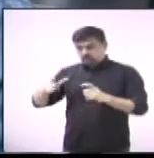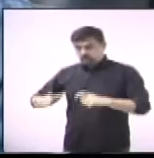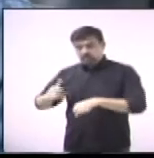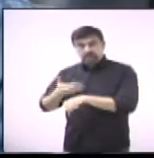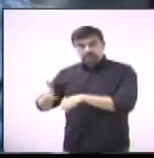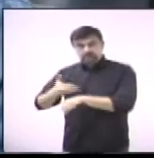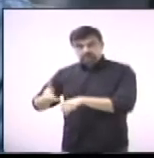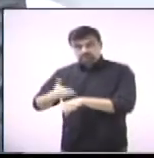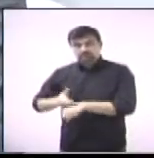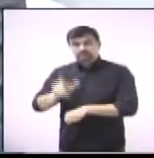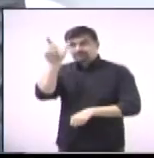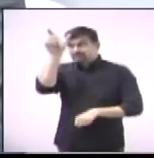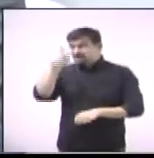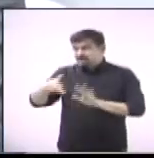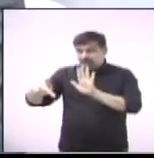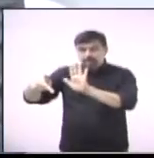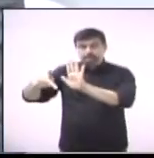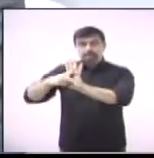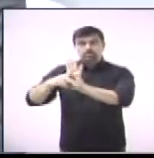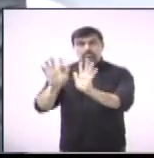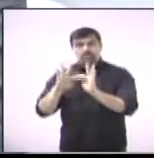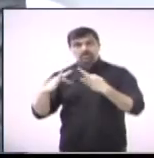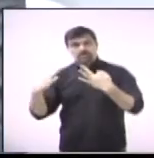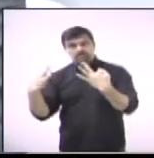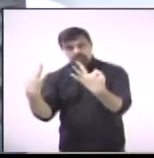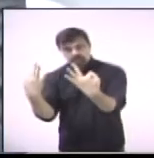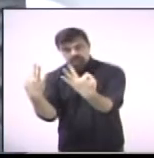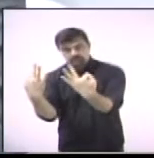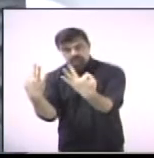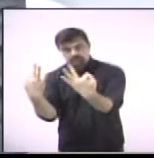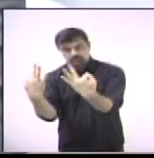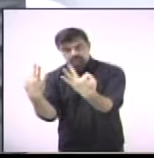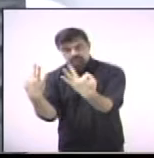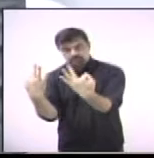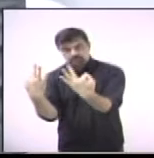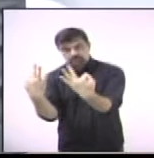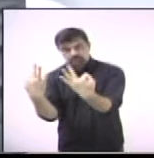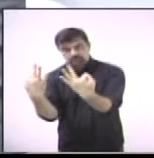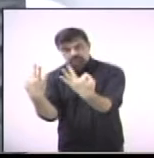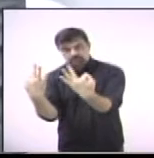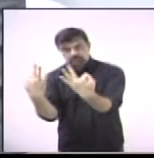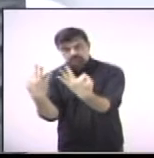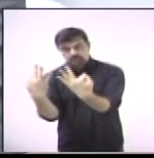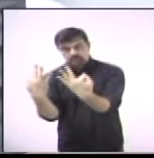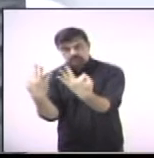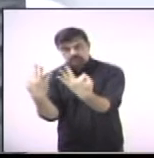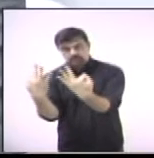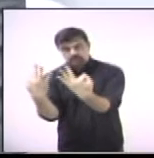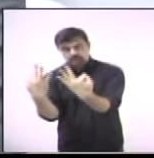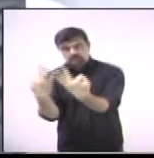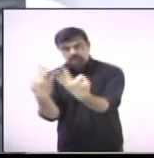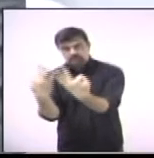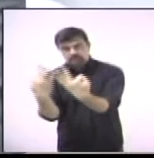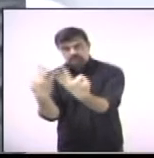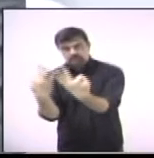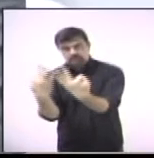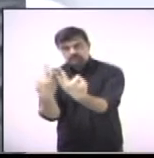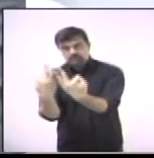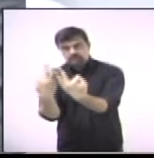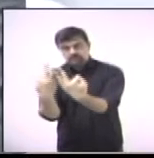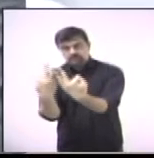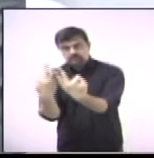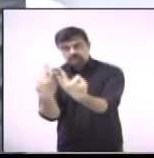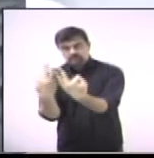mas por ele mesmo, pela família também, que, com certeza, deve ter dado todo o apoio também. Nós